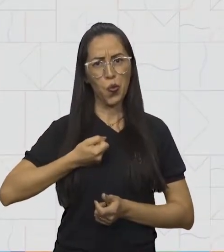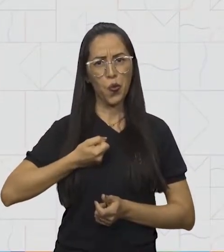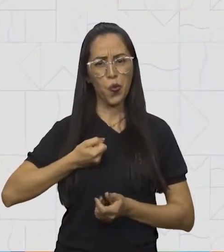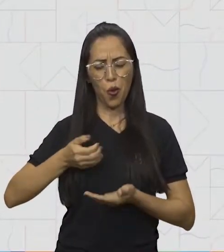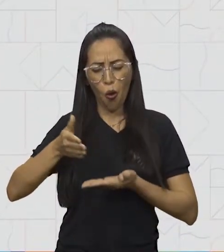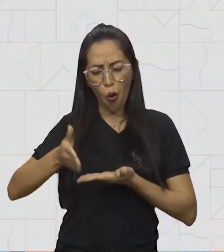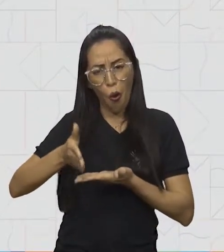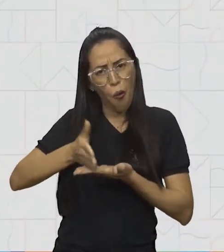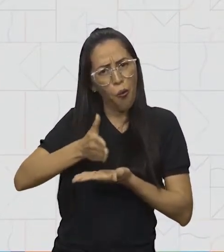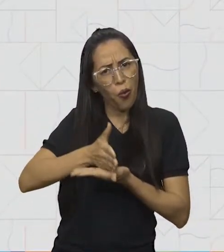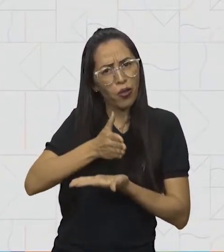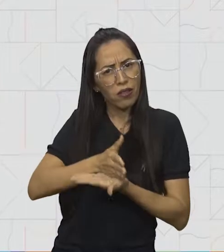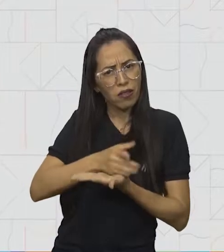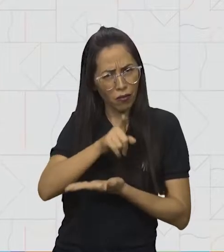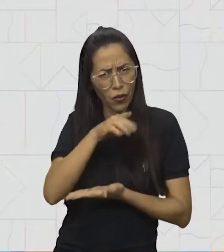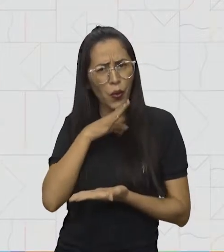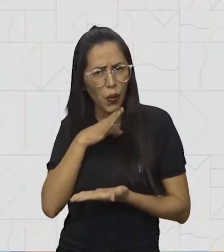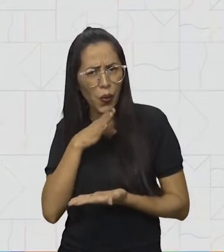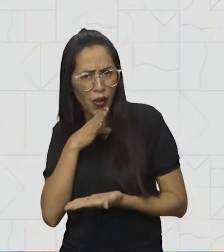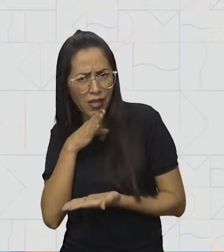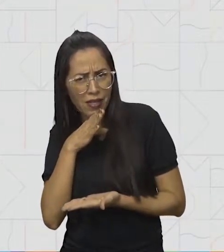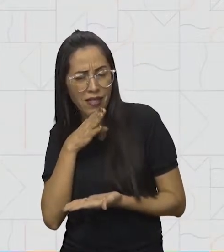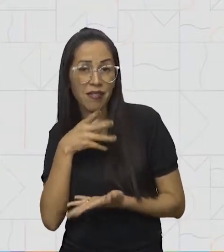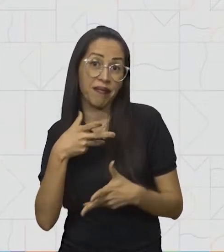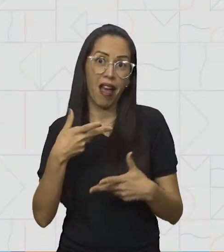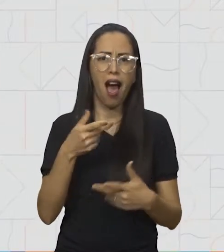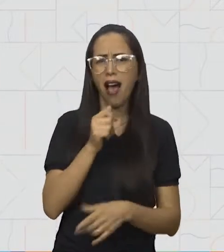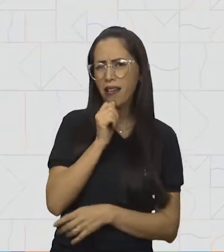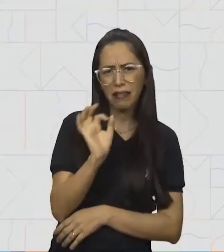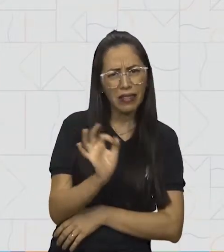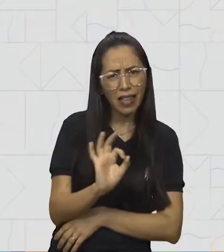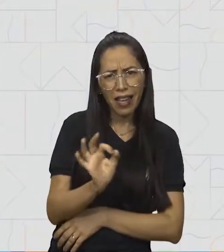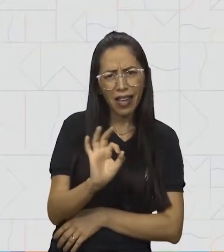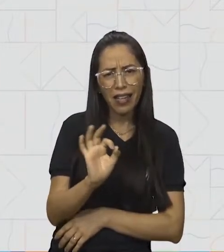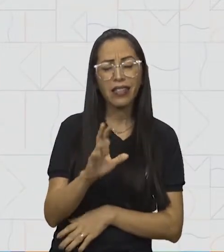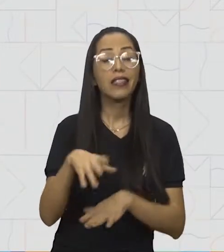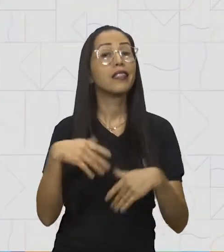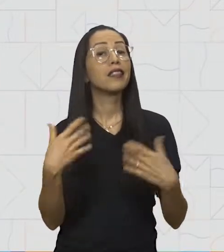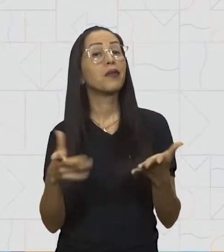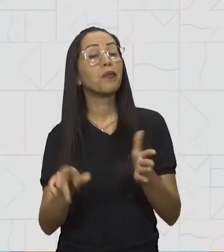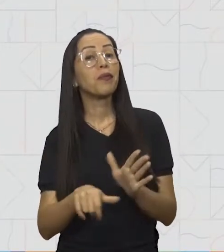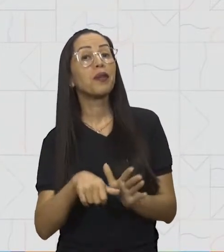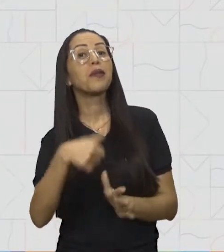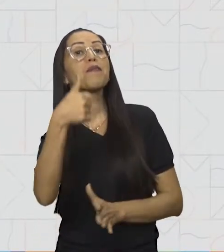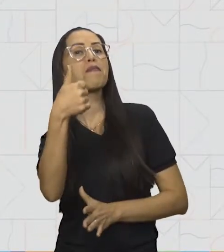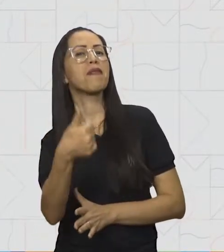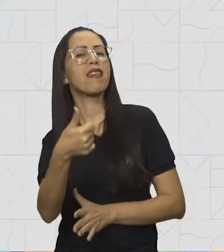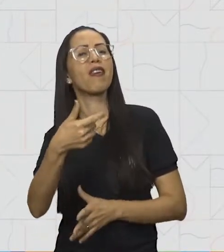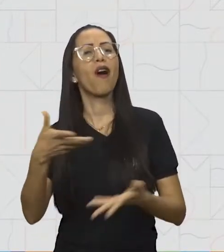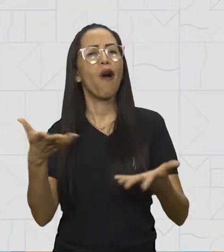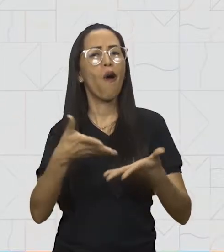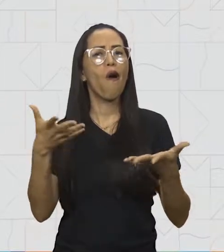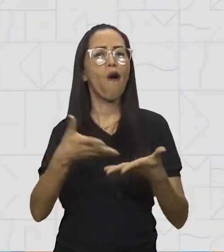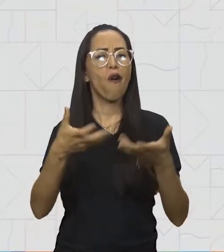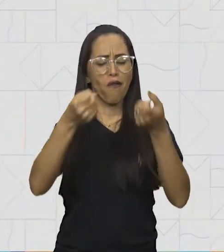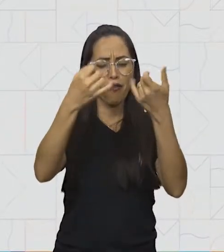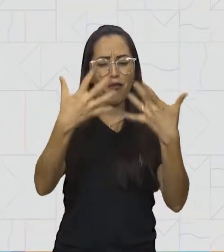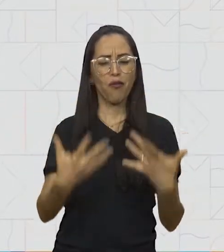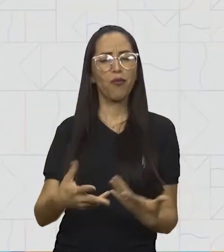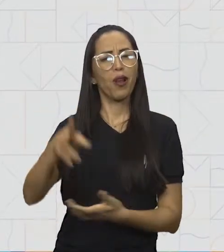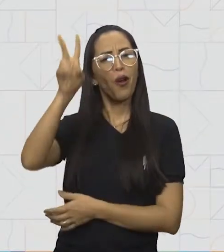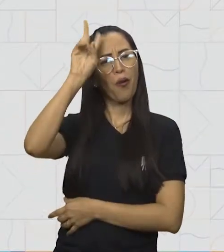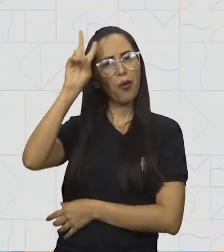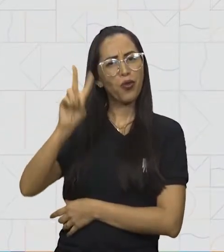números. Vocês já ouviram falar na composição dos números? Ainda não? Então primeiro vou contar para vocês